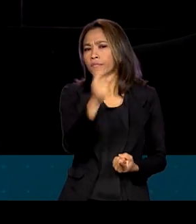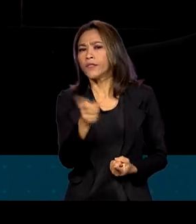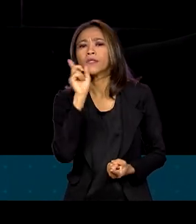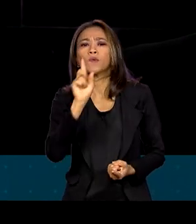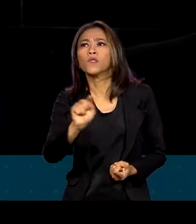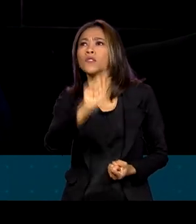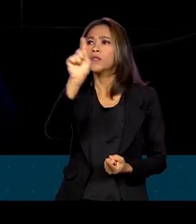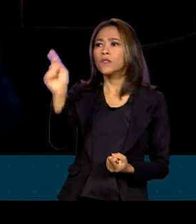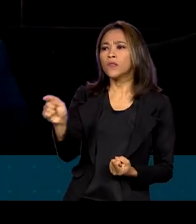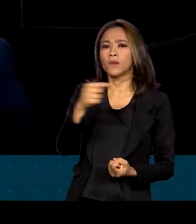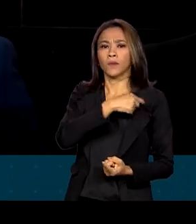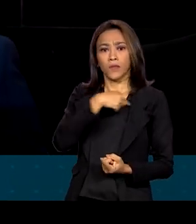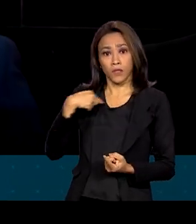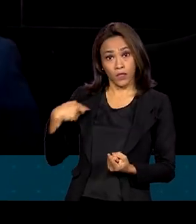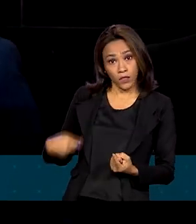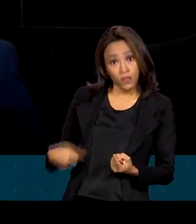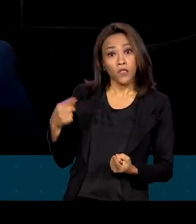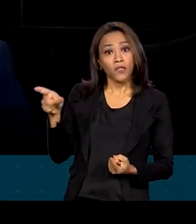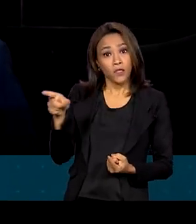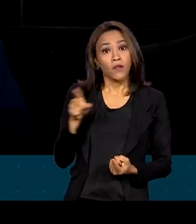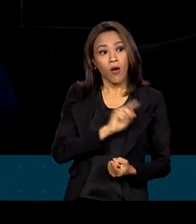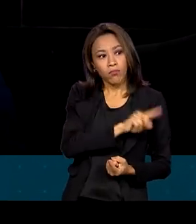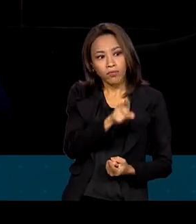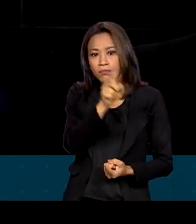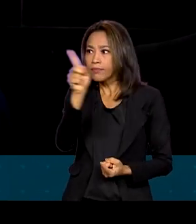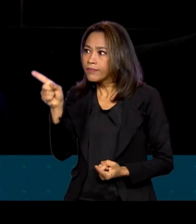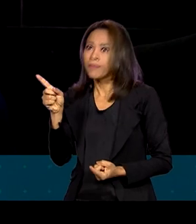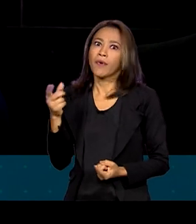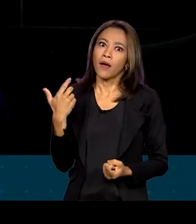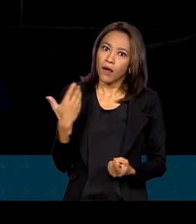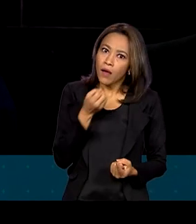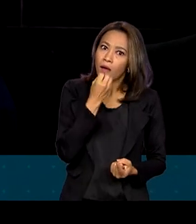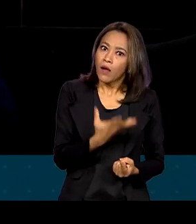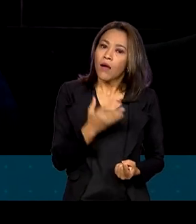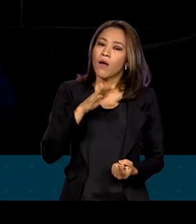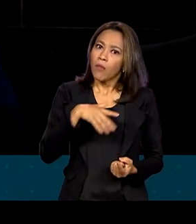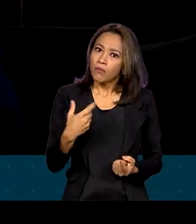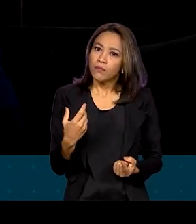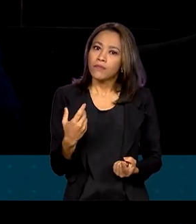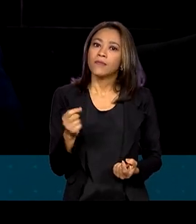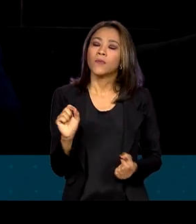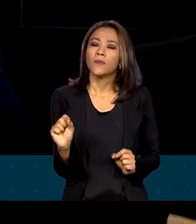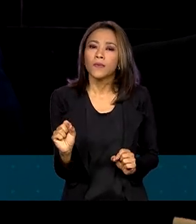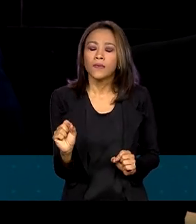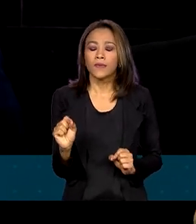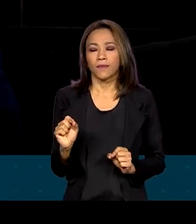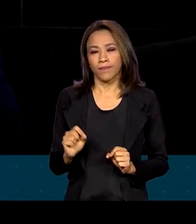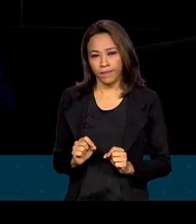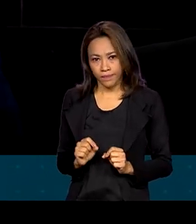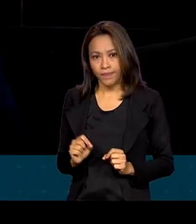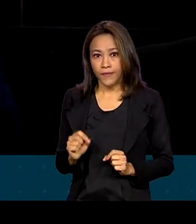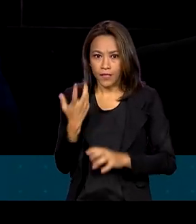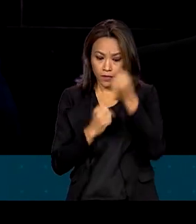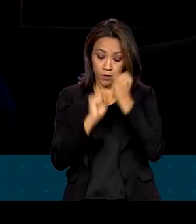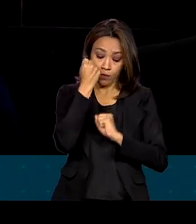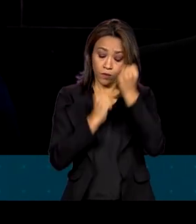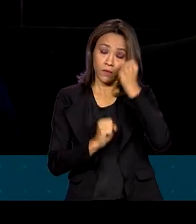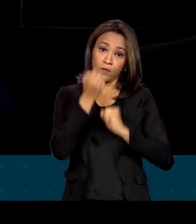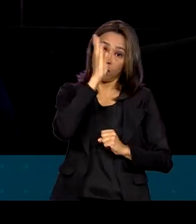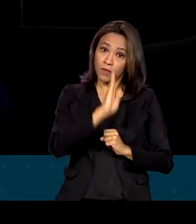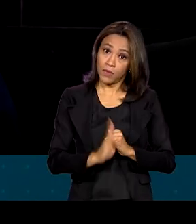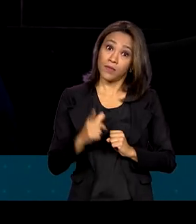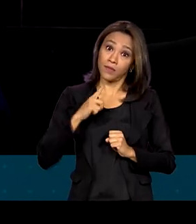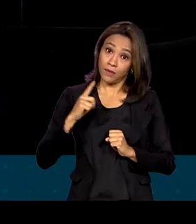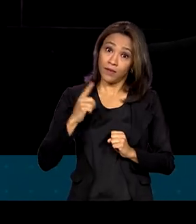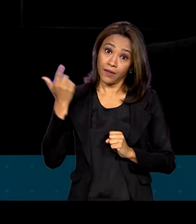Unidos, vai para a China. Na medida que nós possamos ampliar isso, há uma grande parcela das indústrias brasileiras ter essa